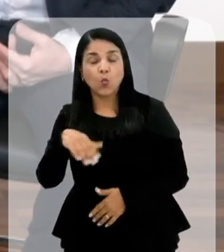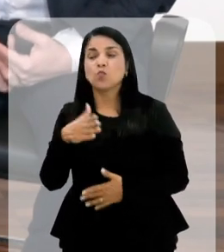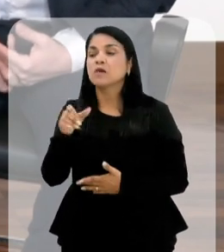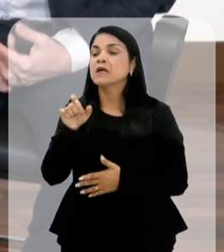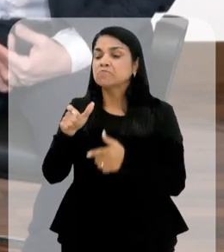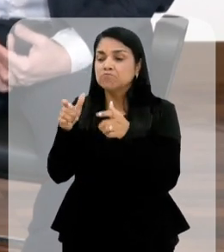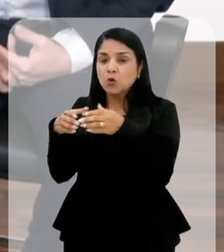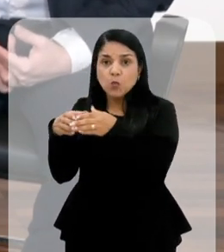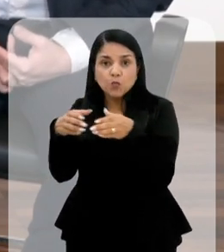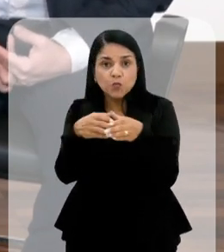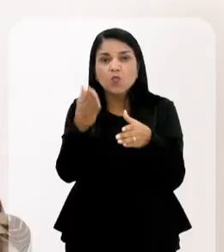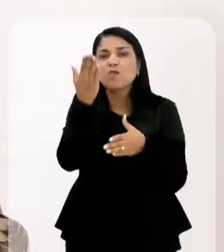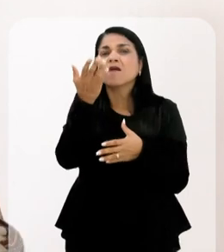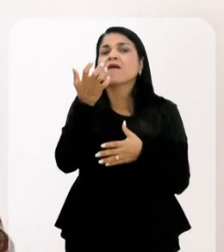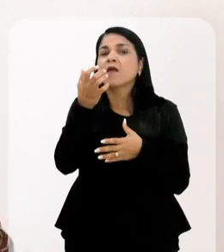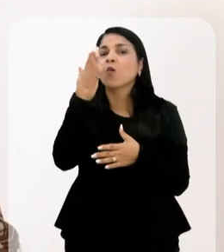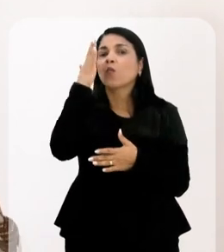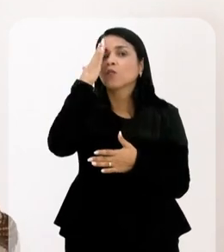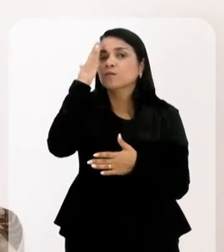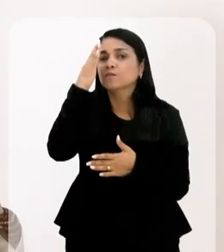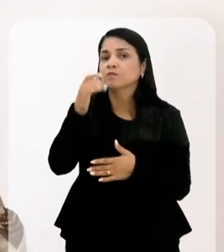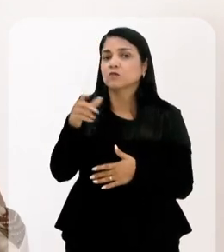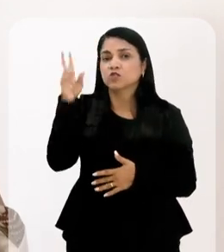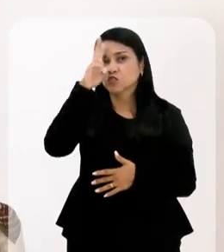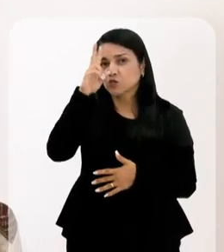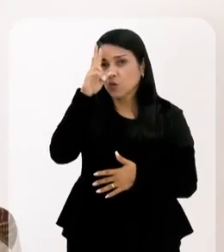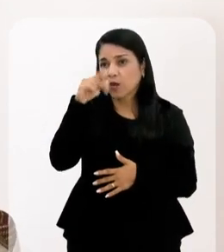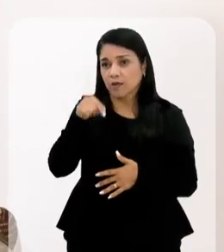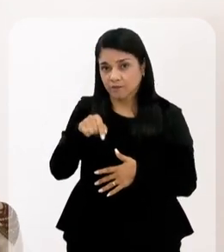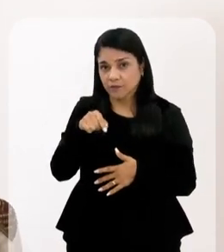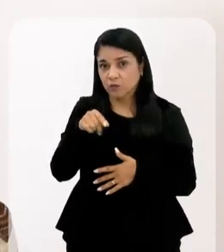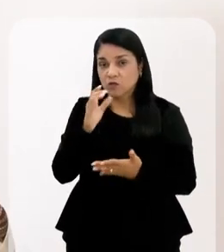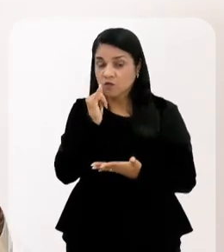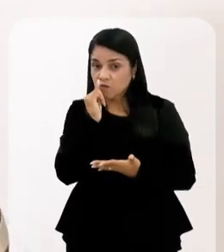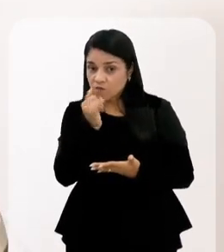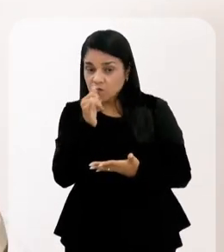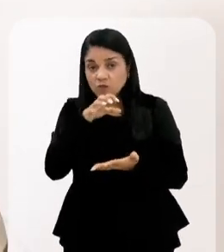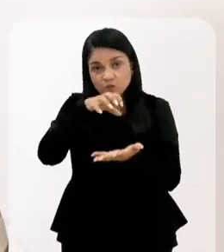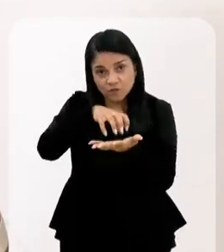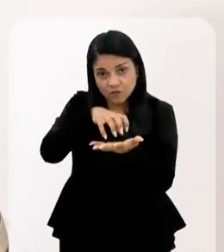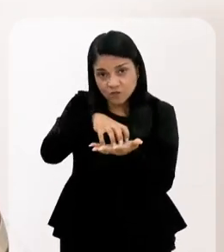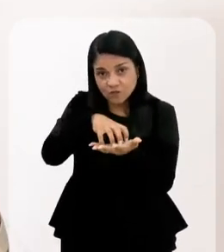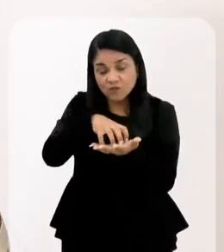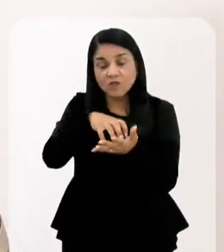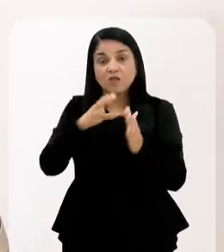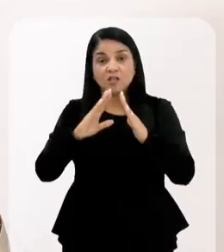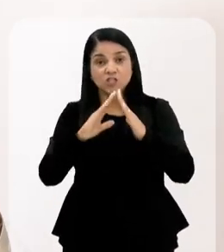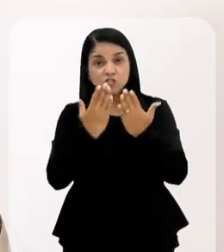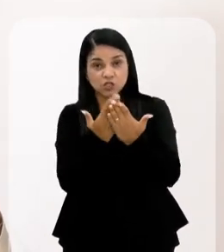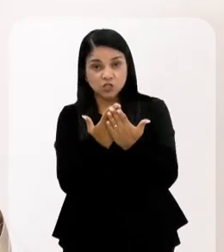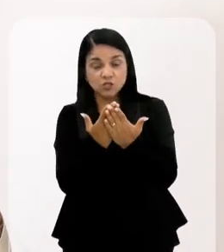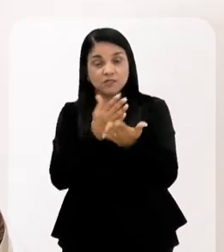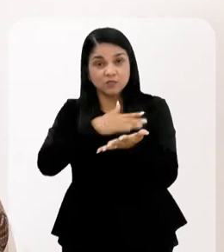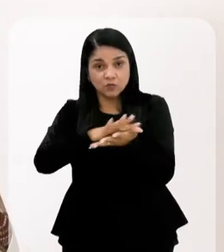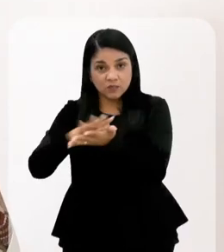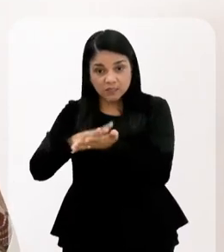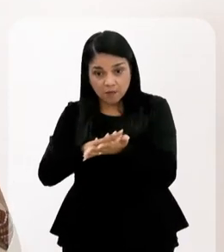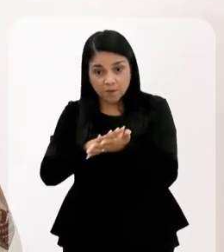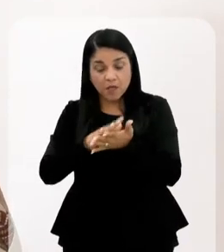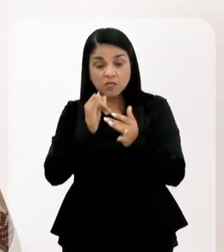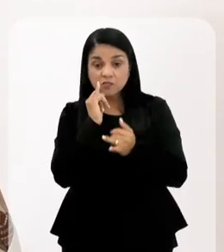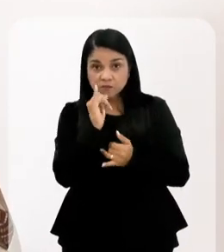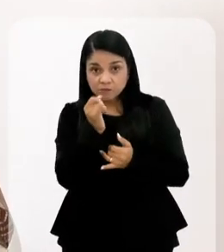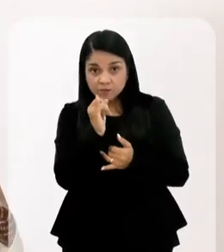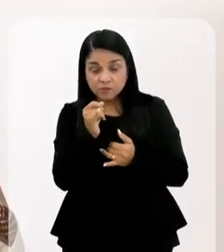querem saber a história. Por exemplo, quando a gente contou que a cidade do Samba foi construída em cima